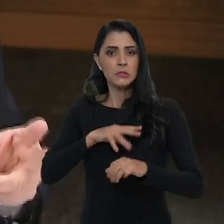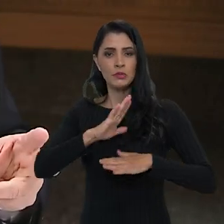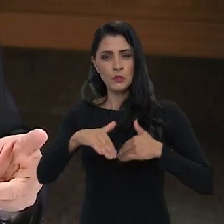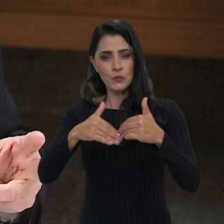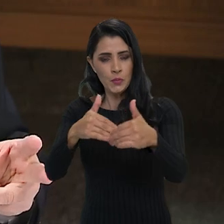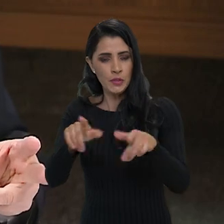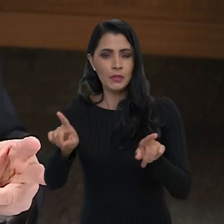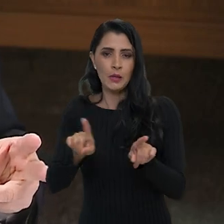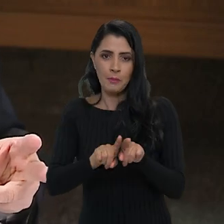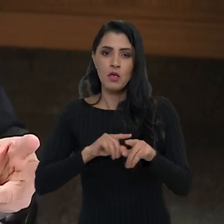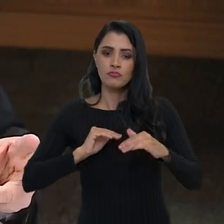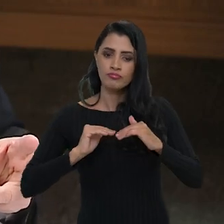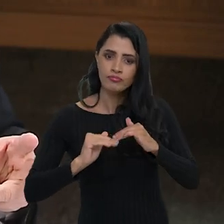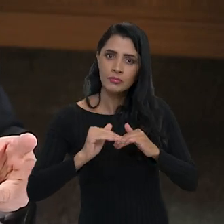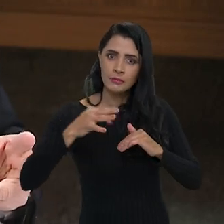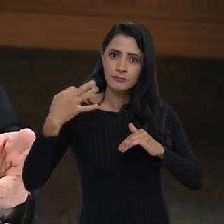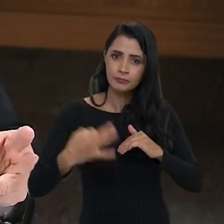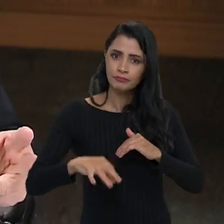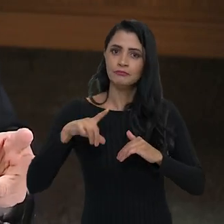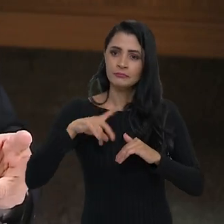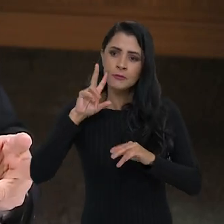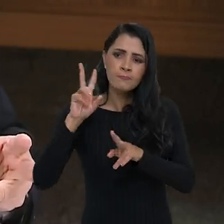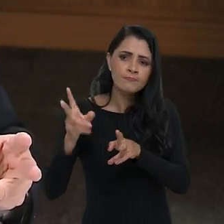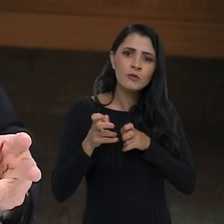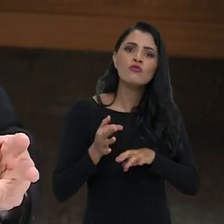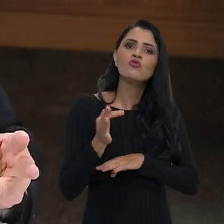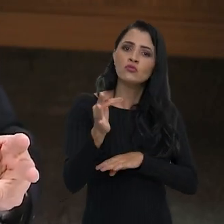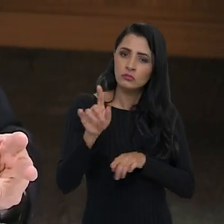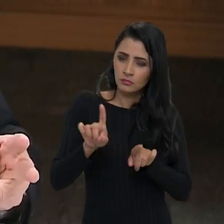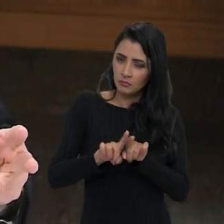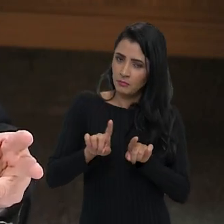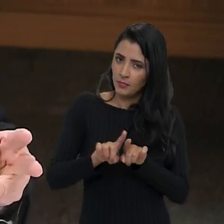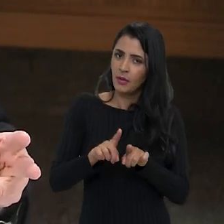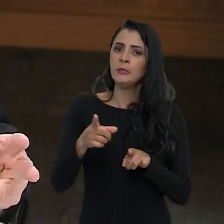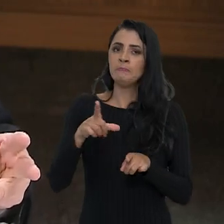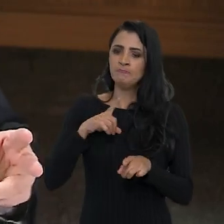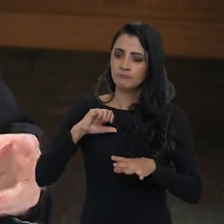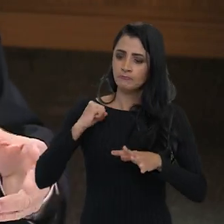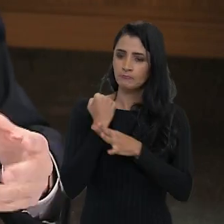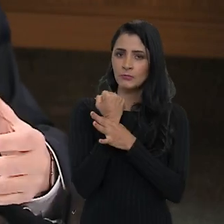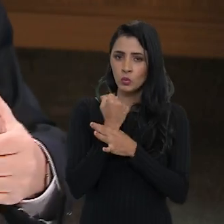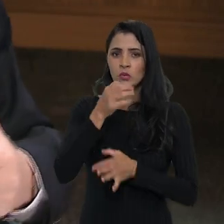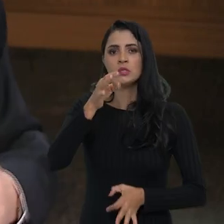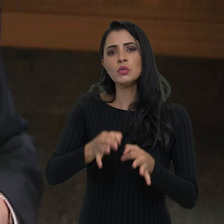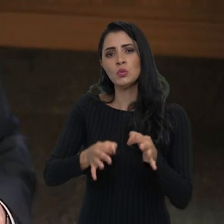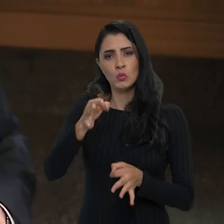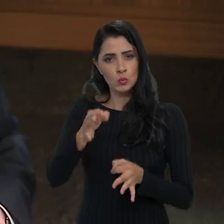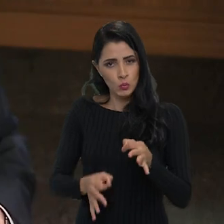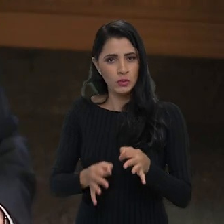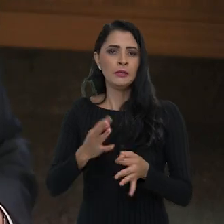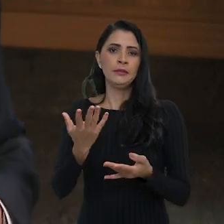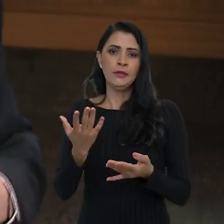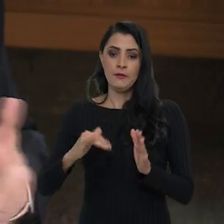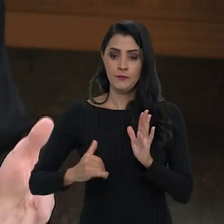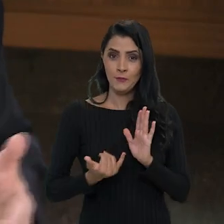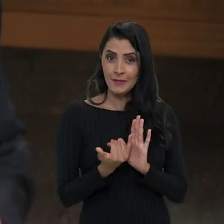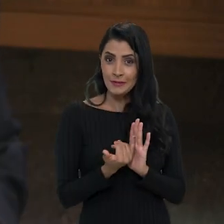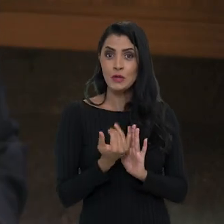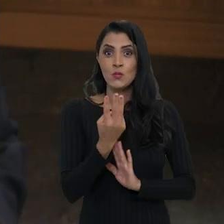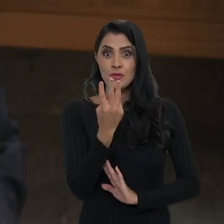desenvolvimento com estabilidade, previsibilidade, segurança jurídica,